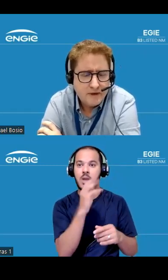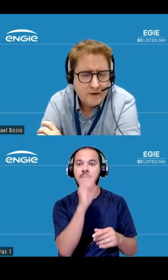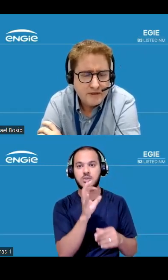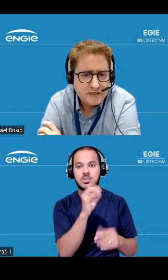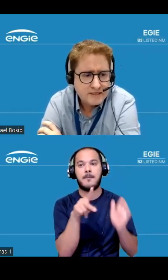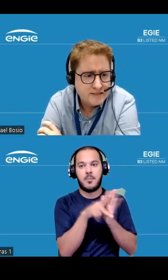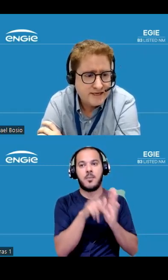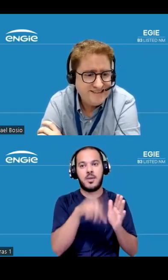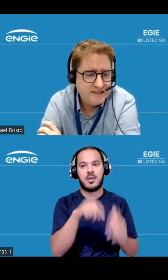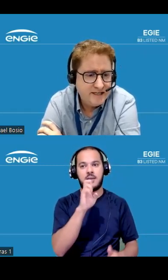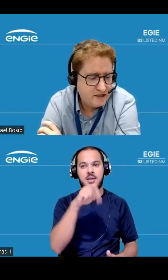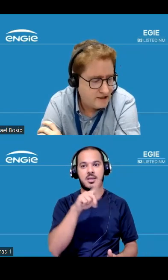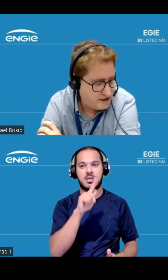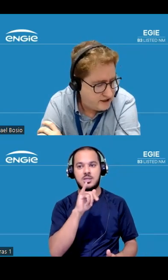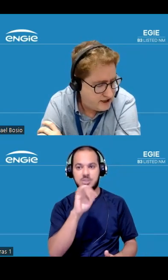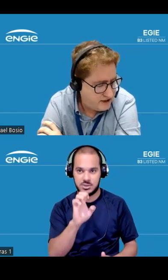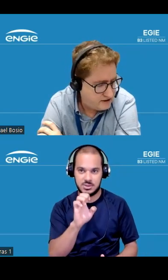está em